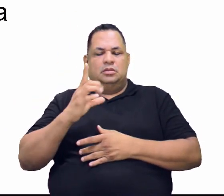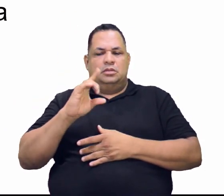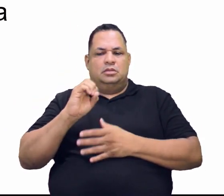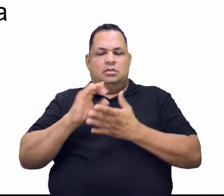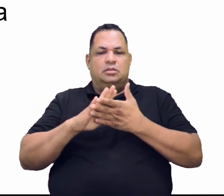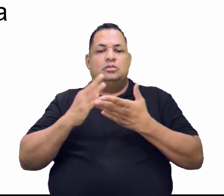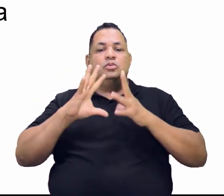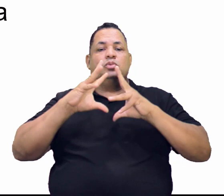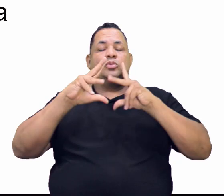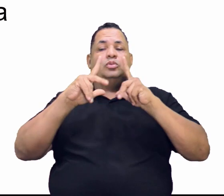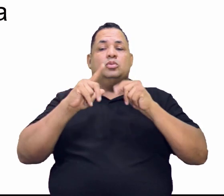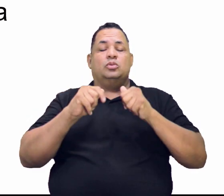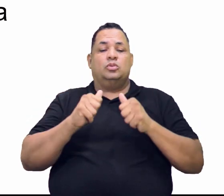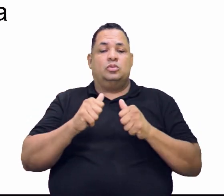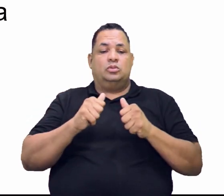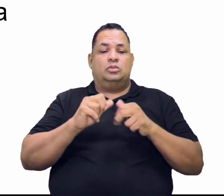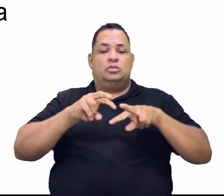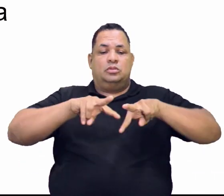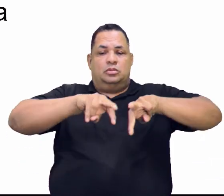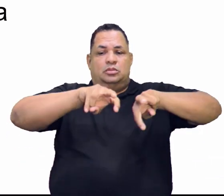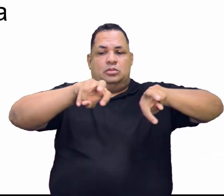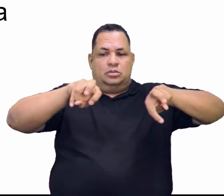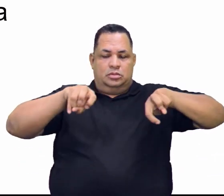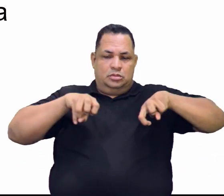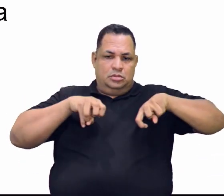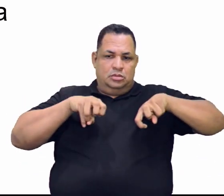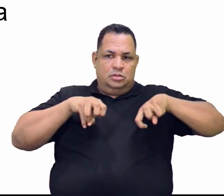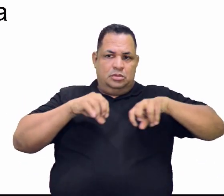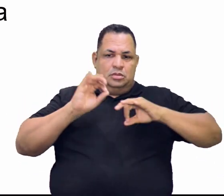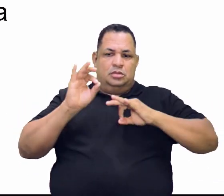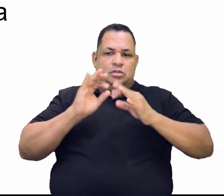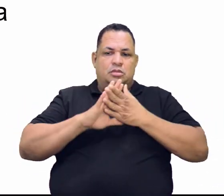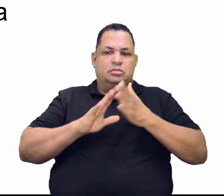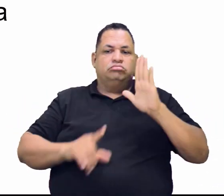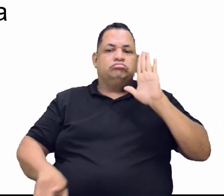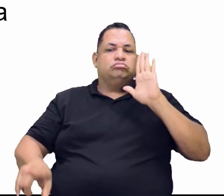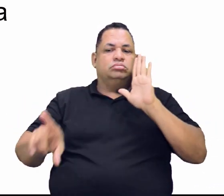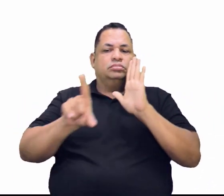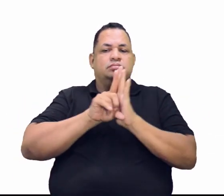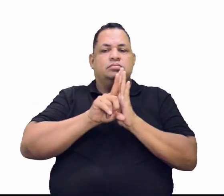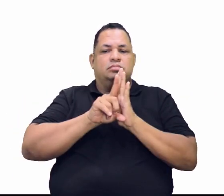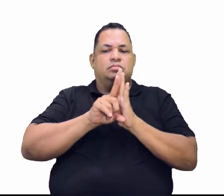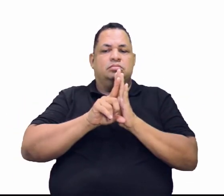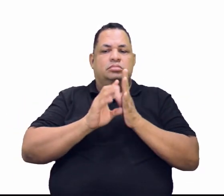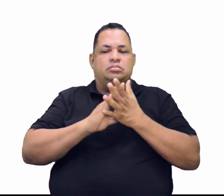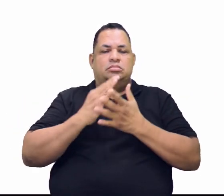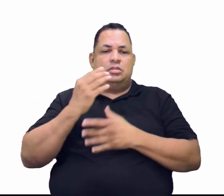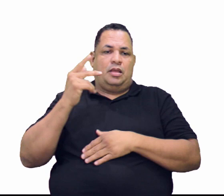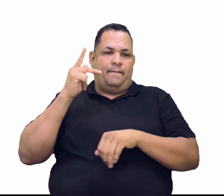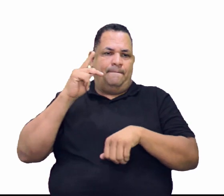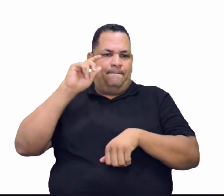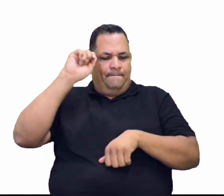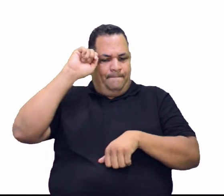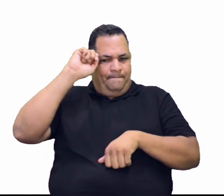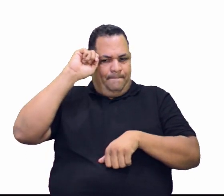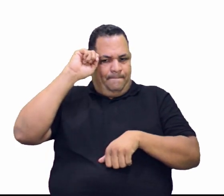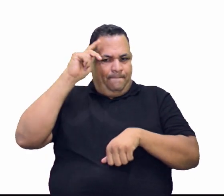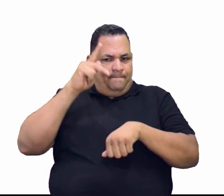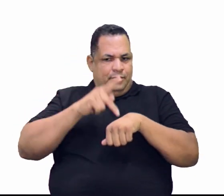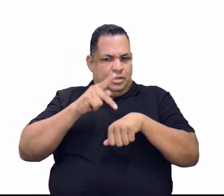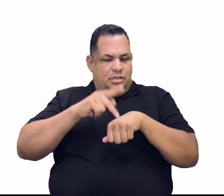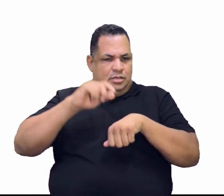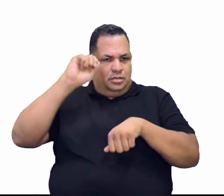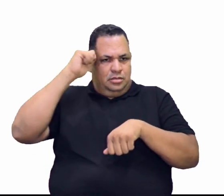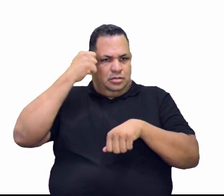Tudo isso para explorar legalmente a caçeterita. A